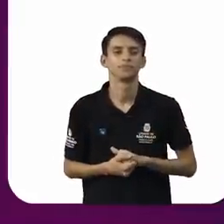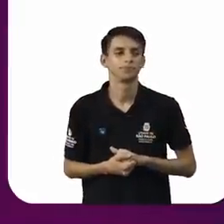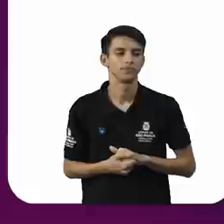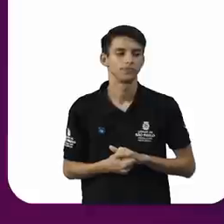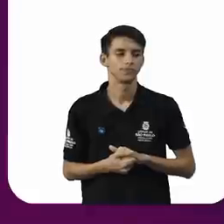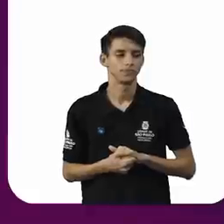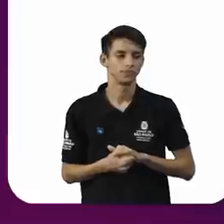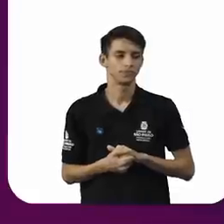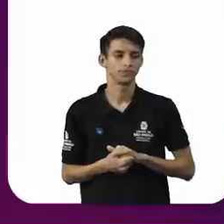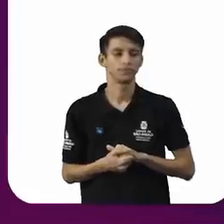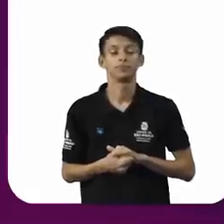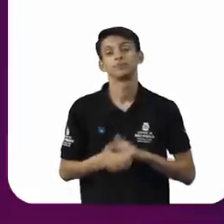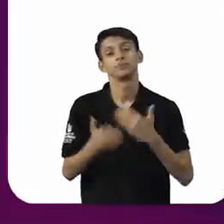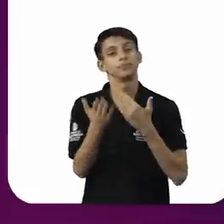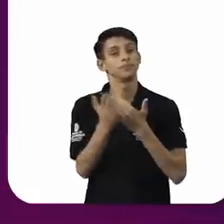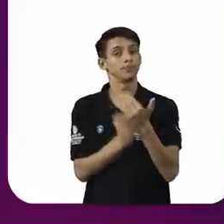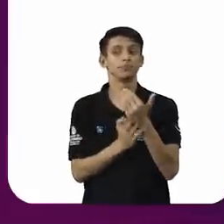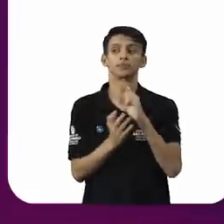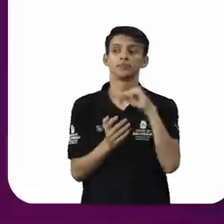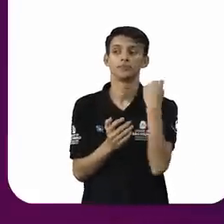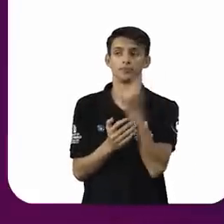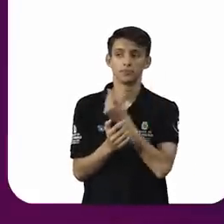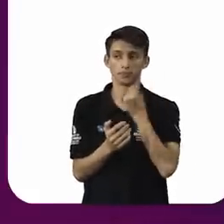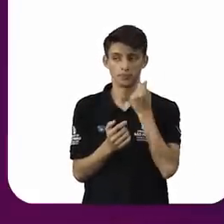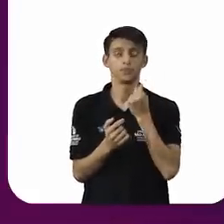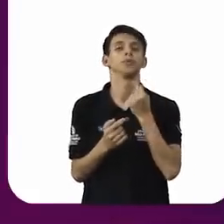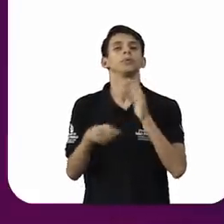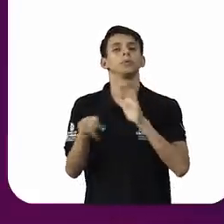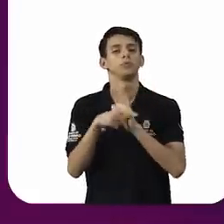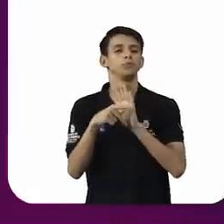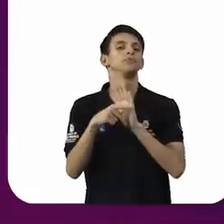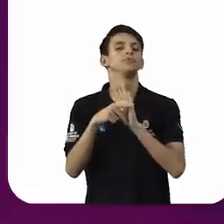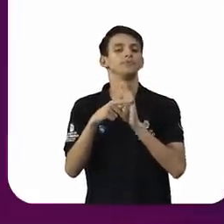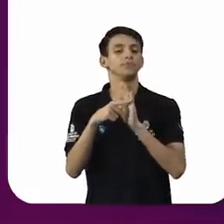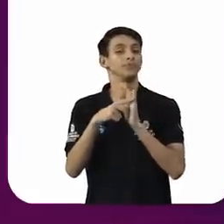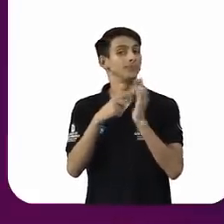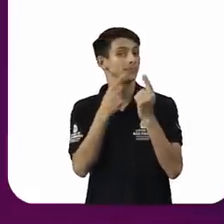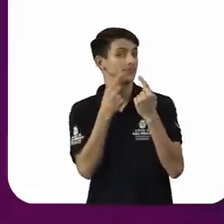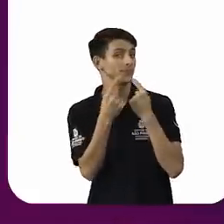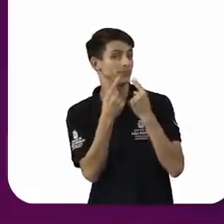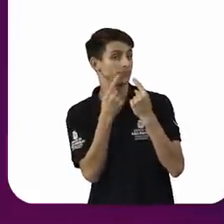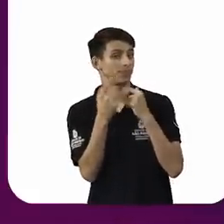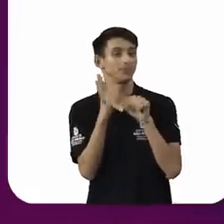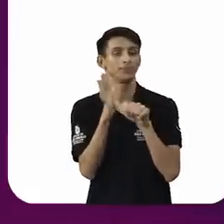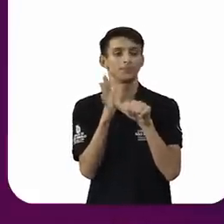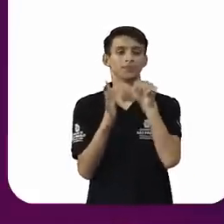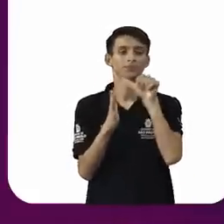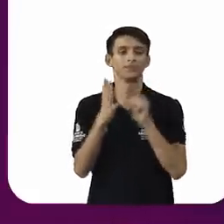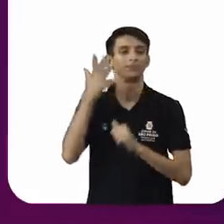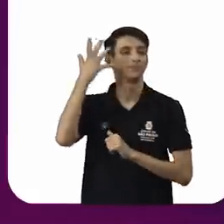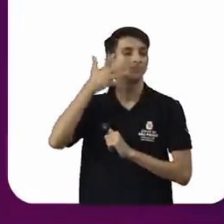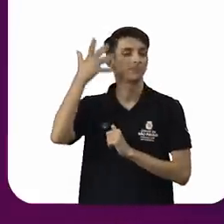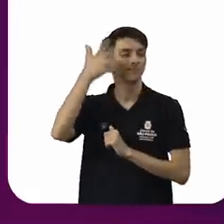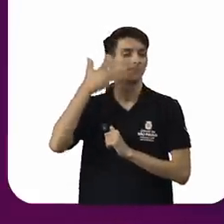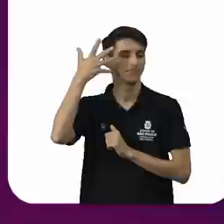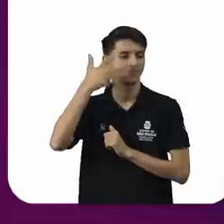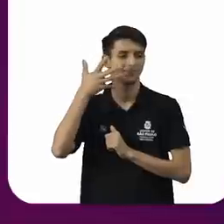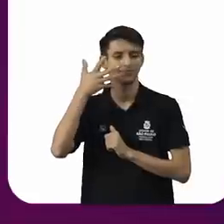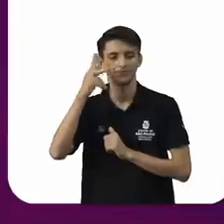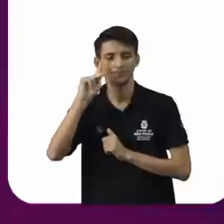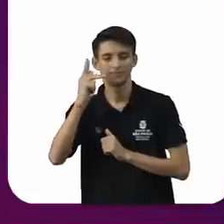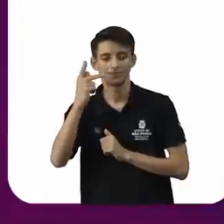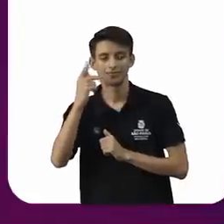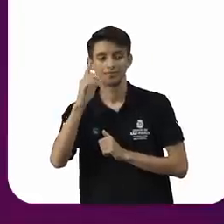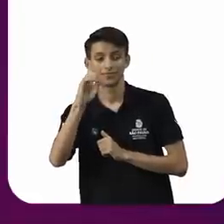Feito isso, vamos iniciar nosso ciclo de debates com o nosso primeiro palestrante, doutor Edio Silva